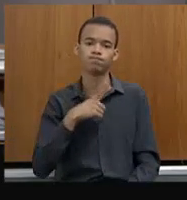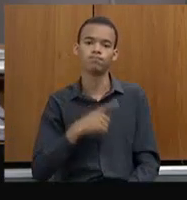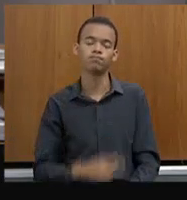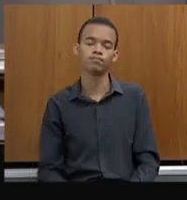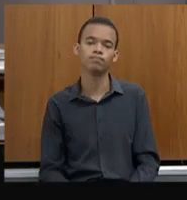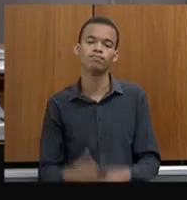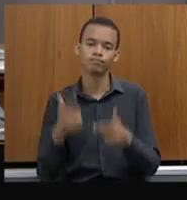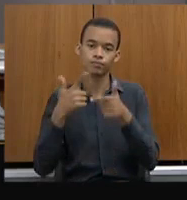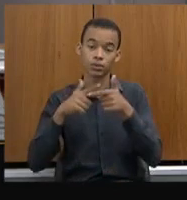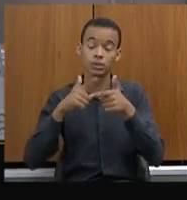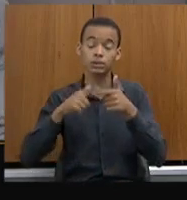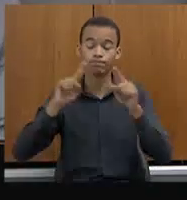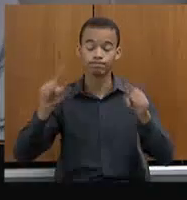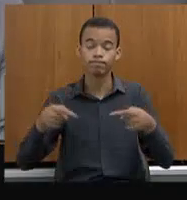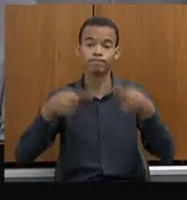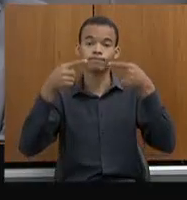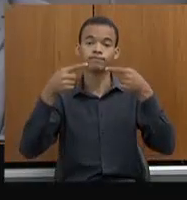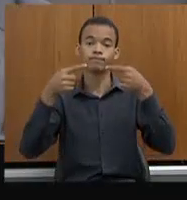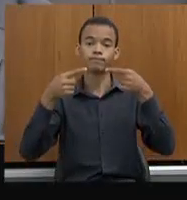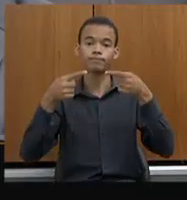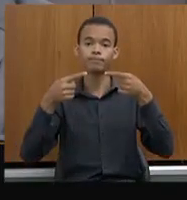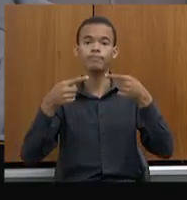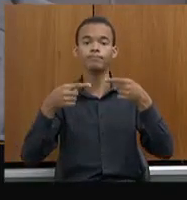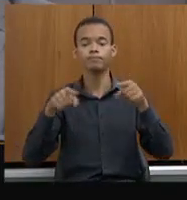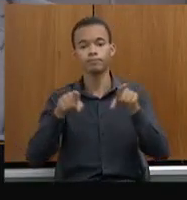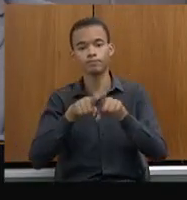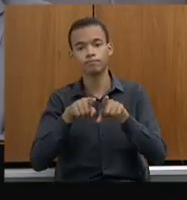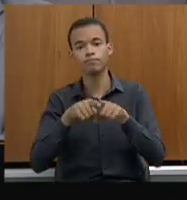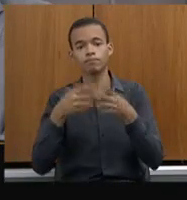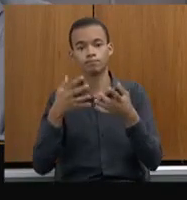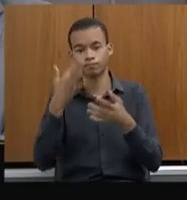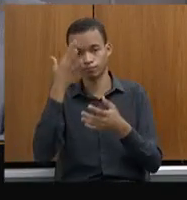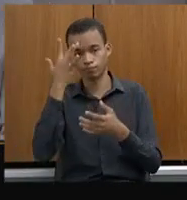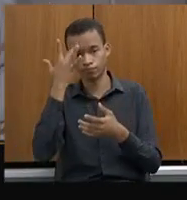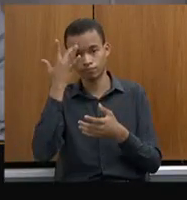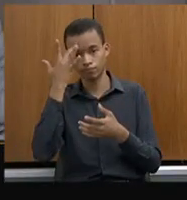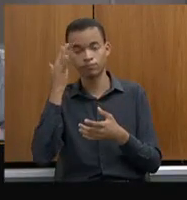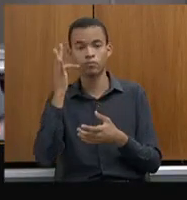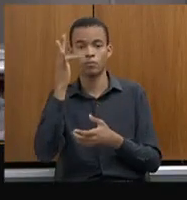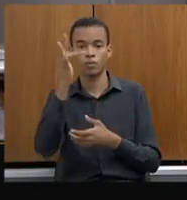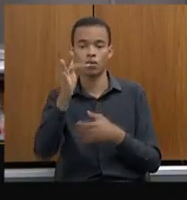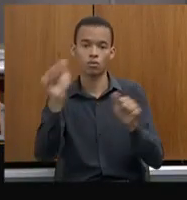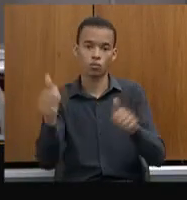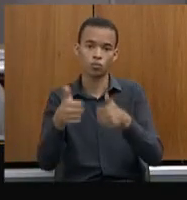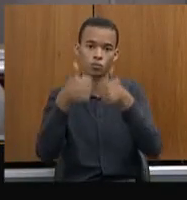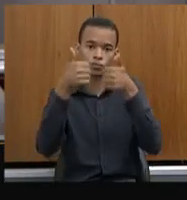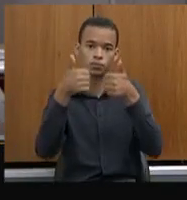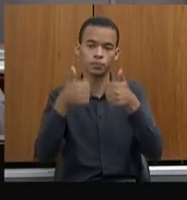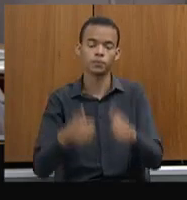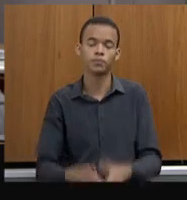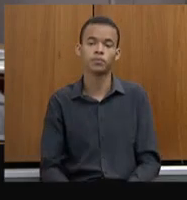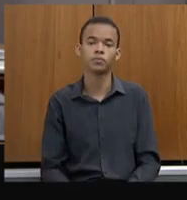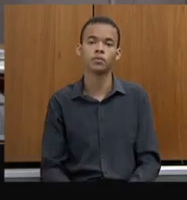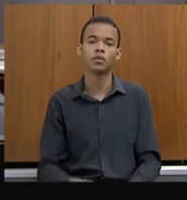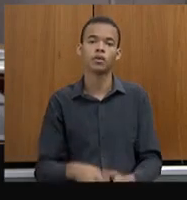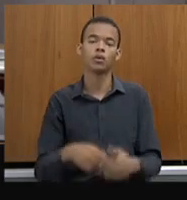desafios e um prognóstico. Então, nós fizemos, em conjunto com a Polícia Militar,